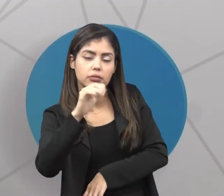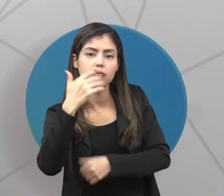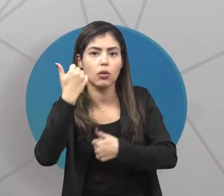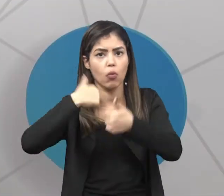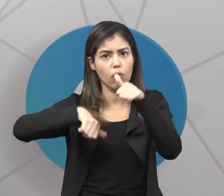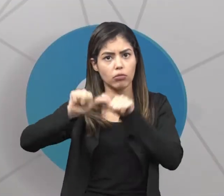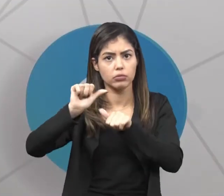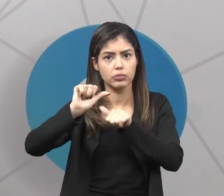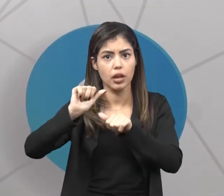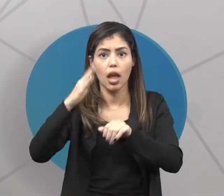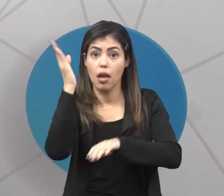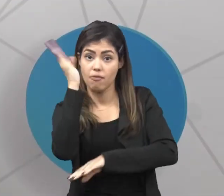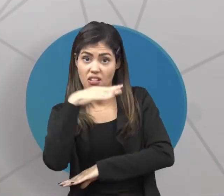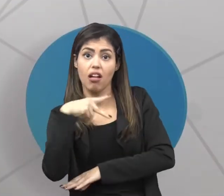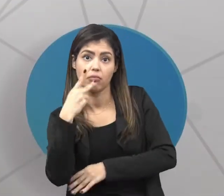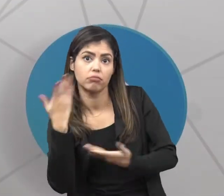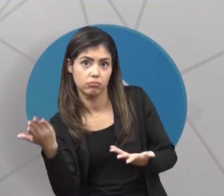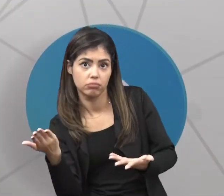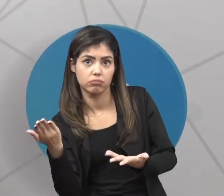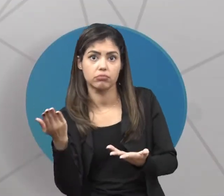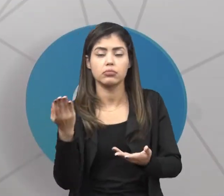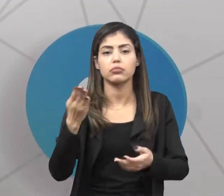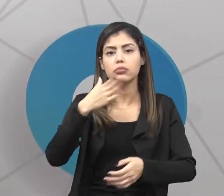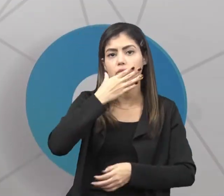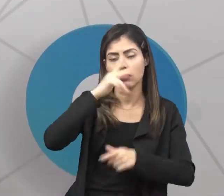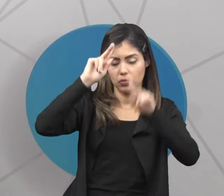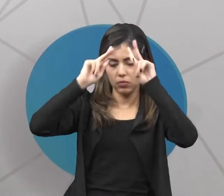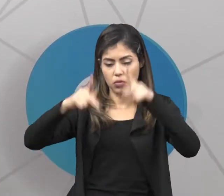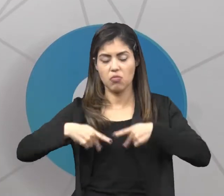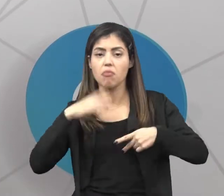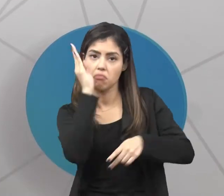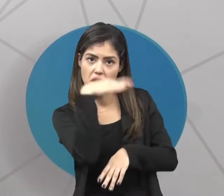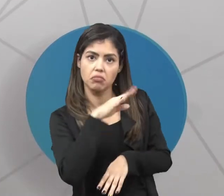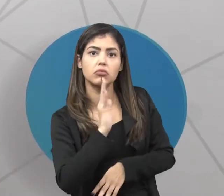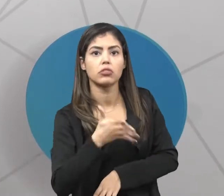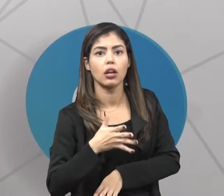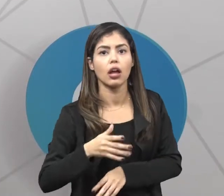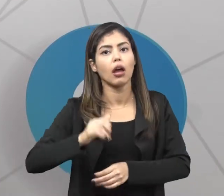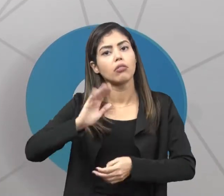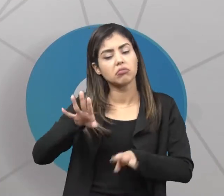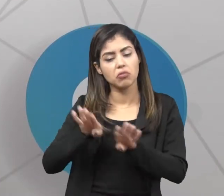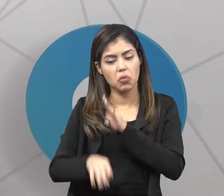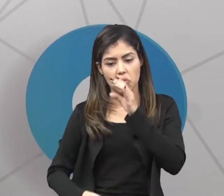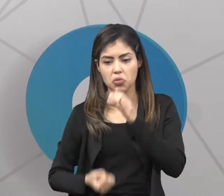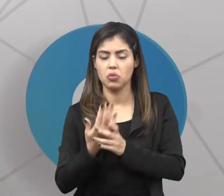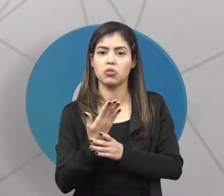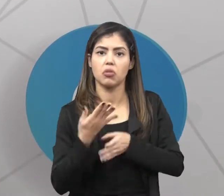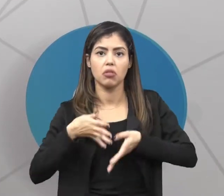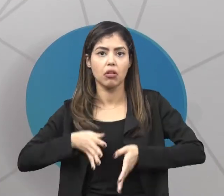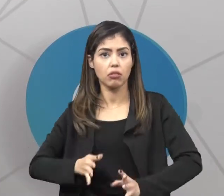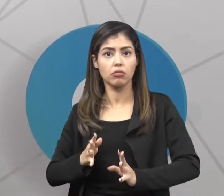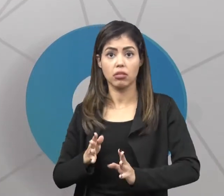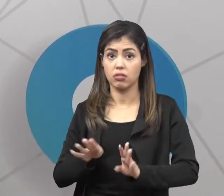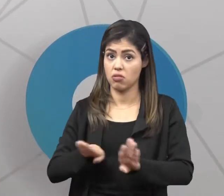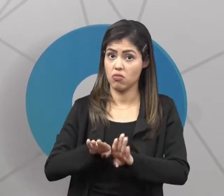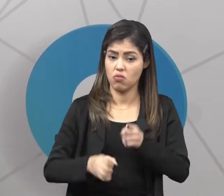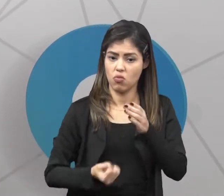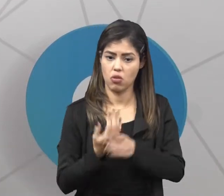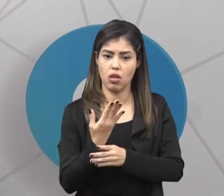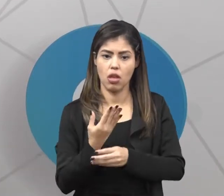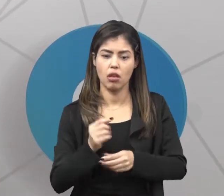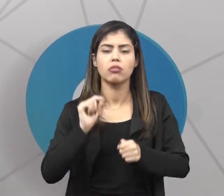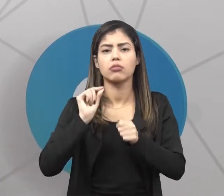é mau por natureza. Ou seja, no seu estado de natureza, o homem estaria em